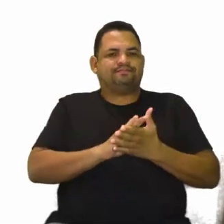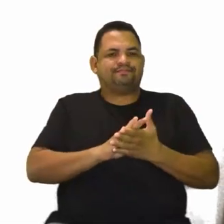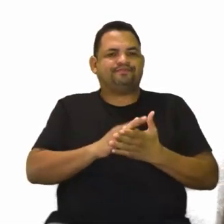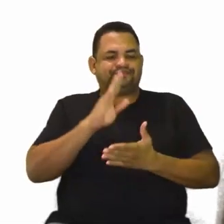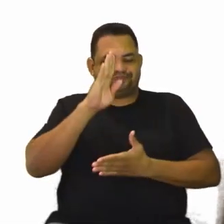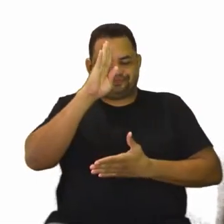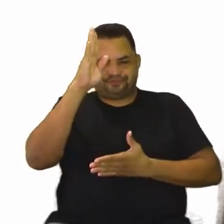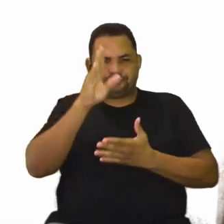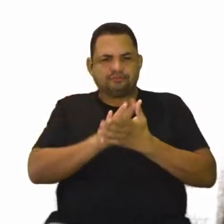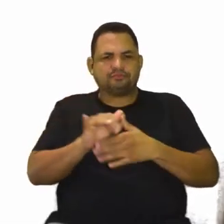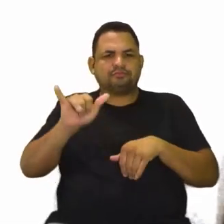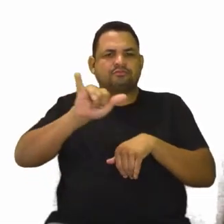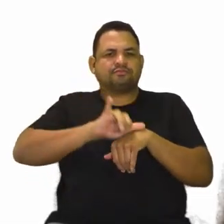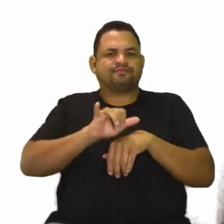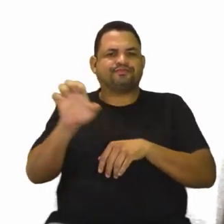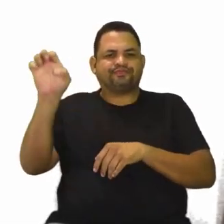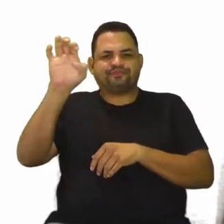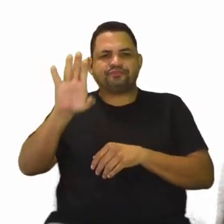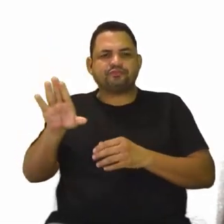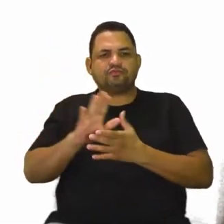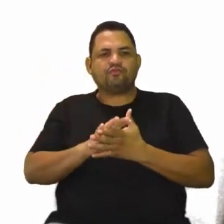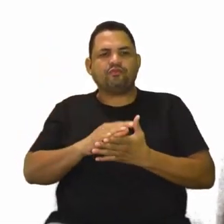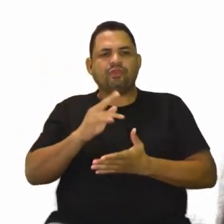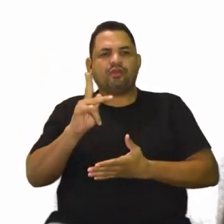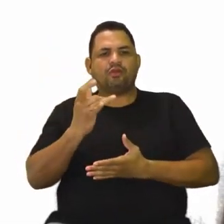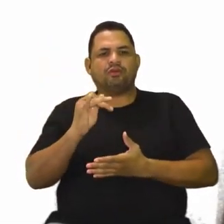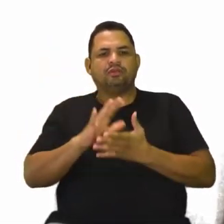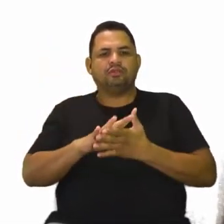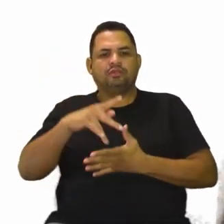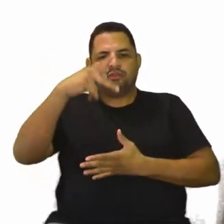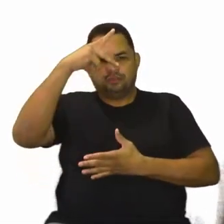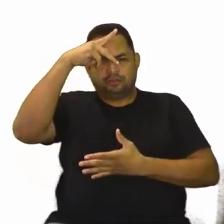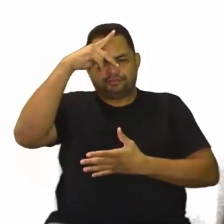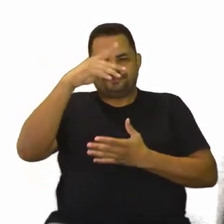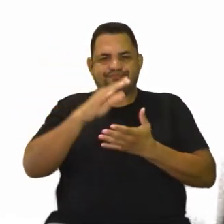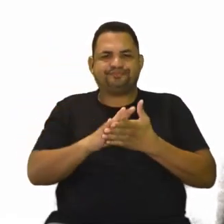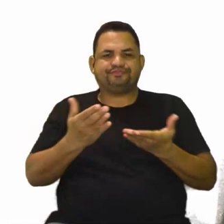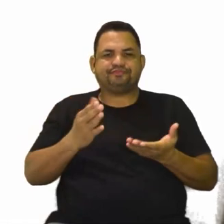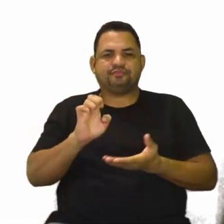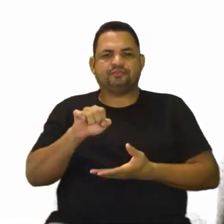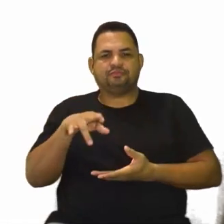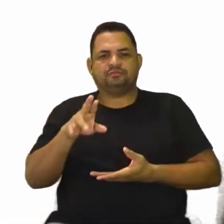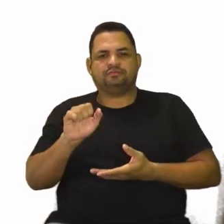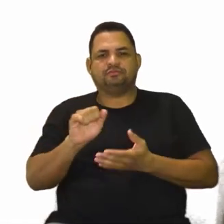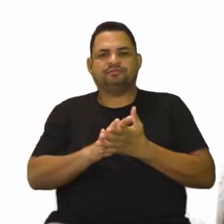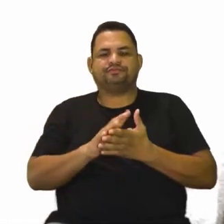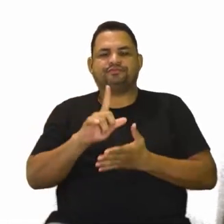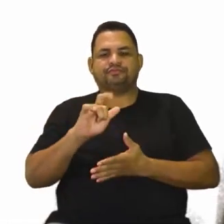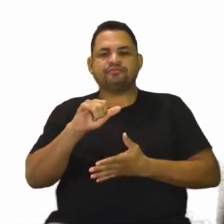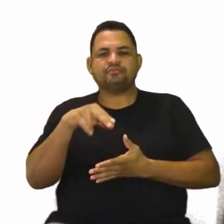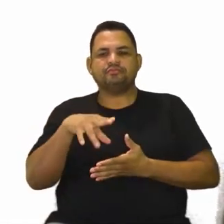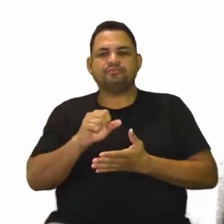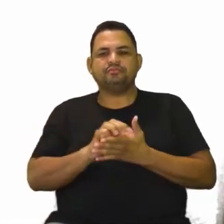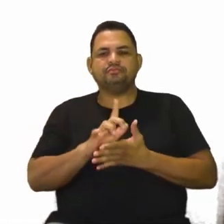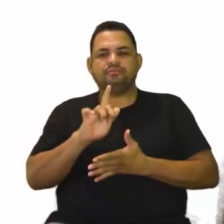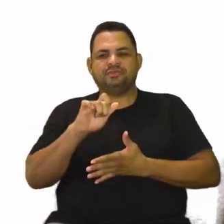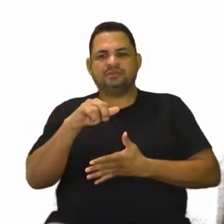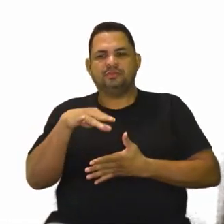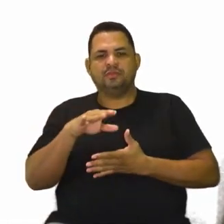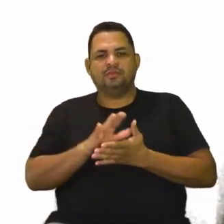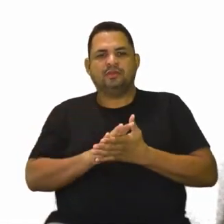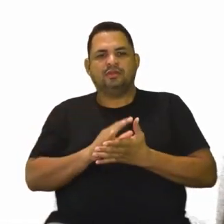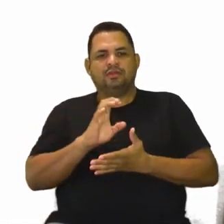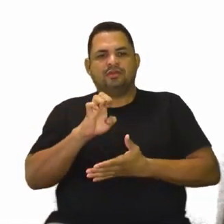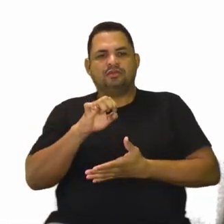principalmente no centro da Europa? A Hungria, a Polônia, a Áustria, a Letônia, a Lituânia,